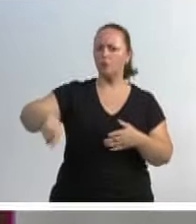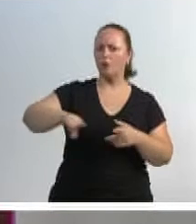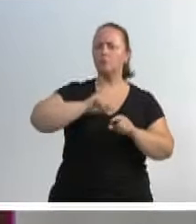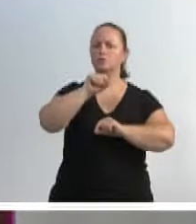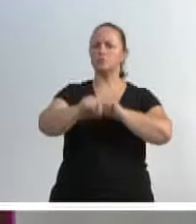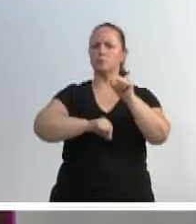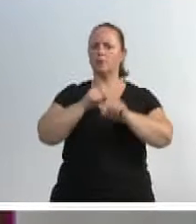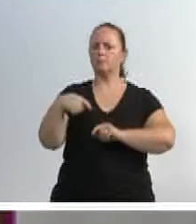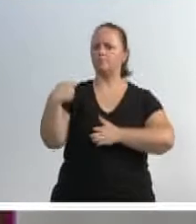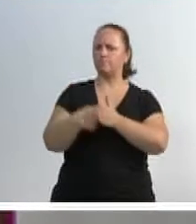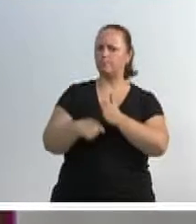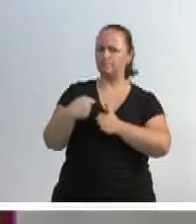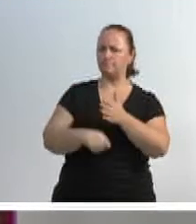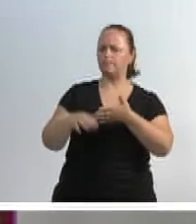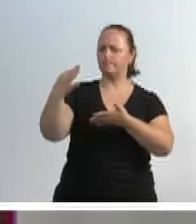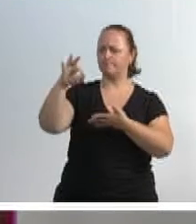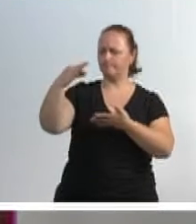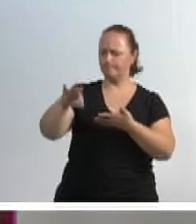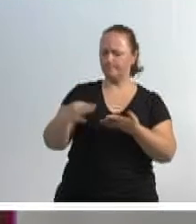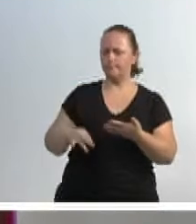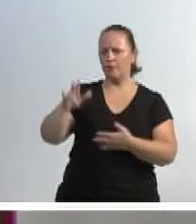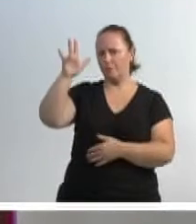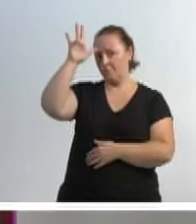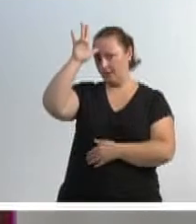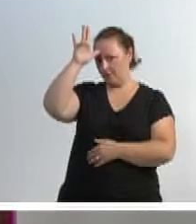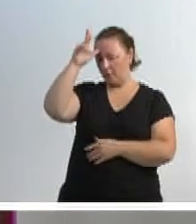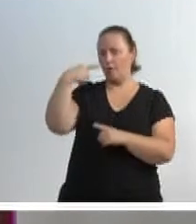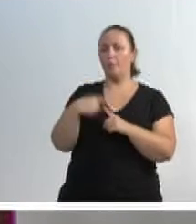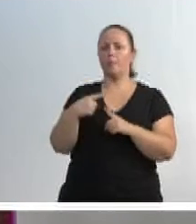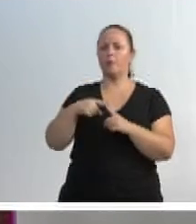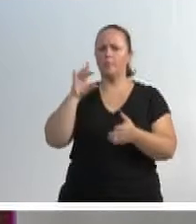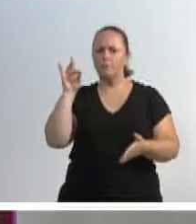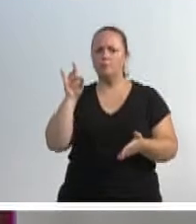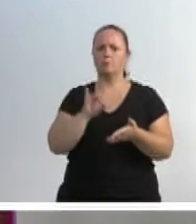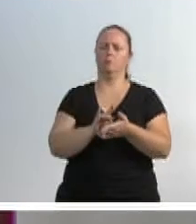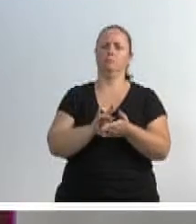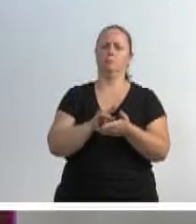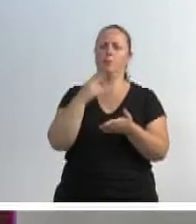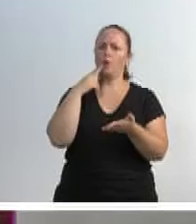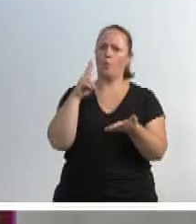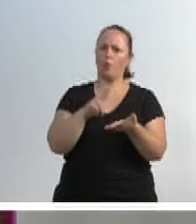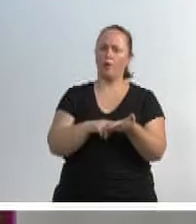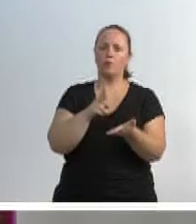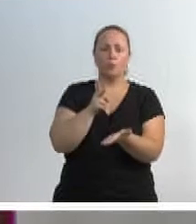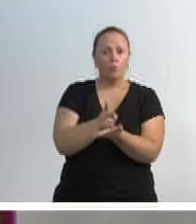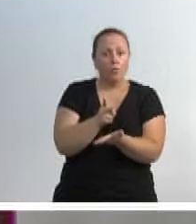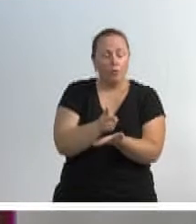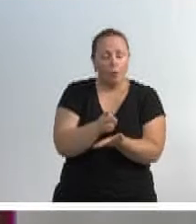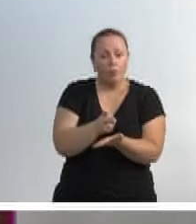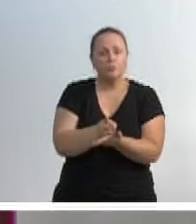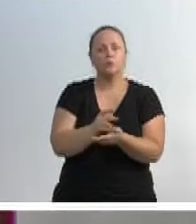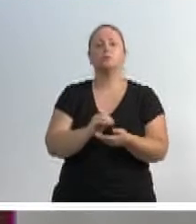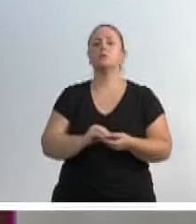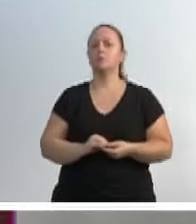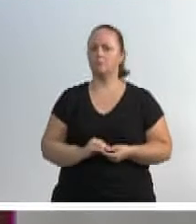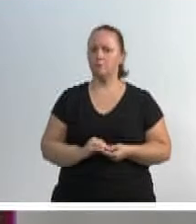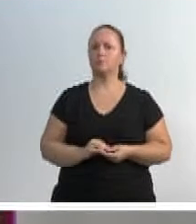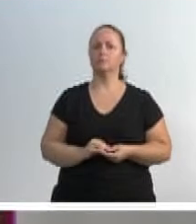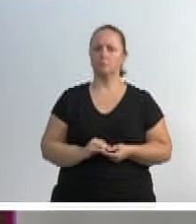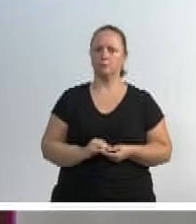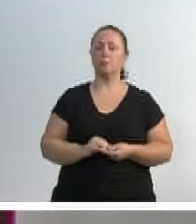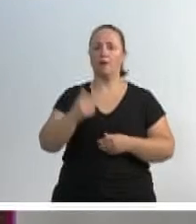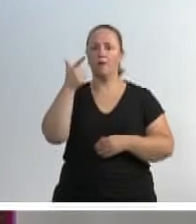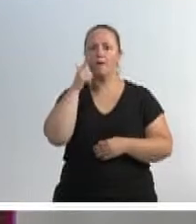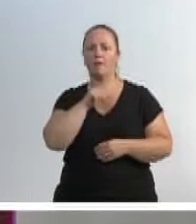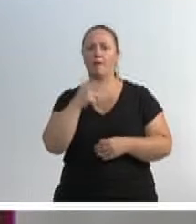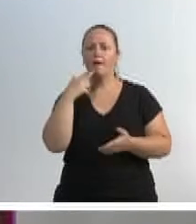nós vamos fazer um grande abaixo-sinado na Vila Itopava, para que realmente o correio possa, aquele que recebe as cartas,